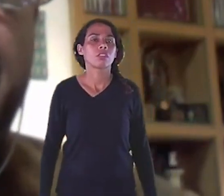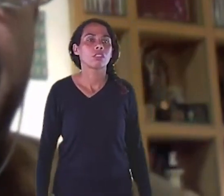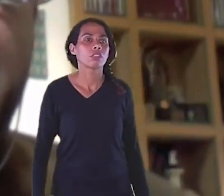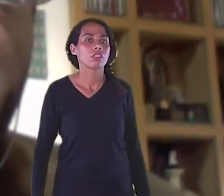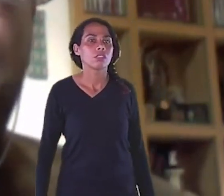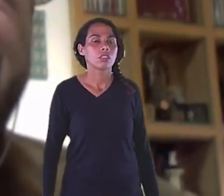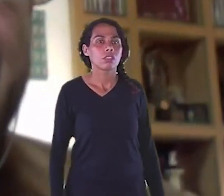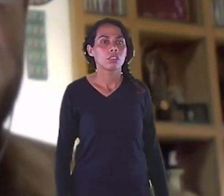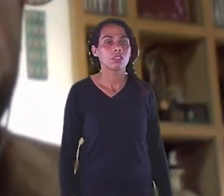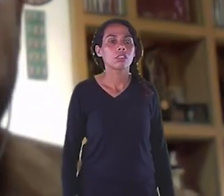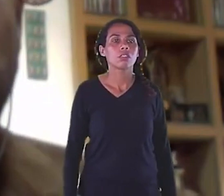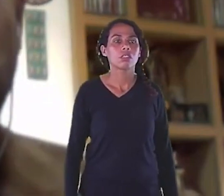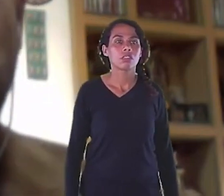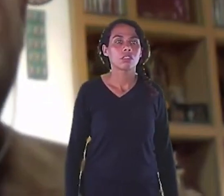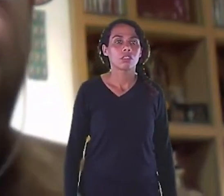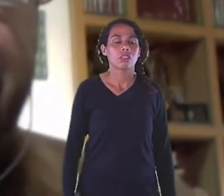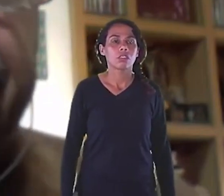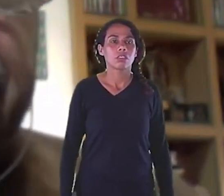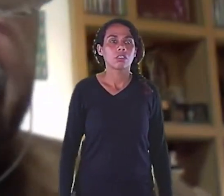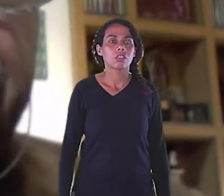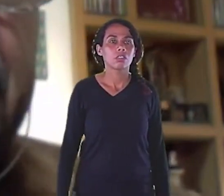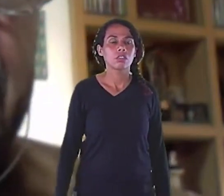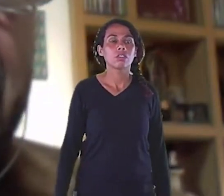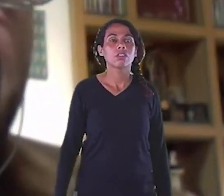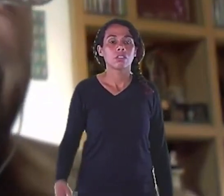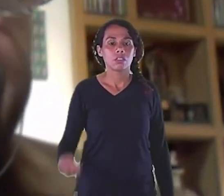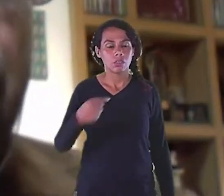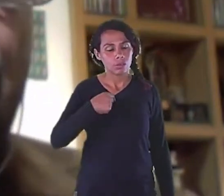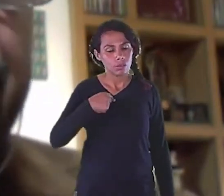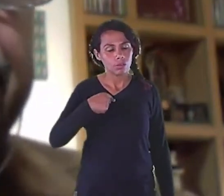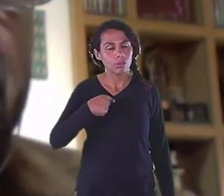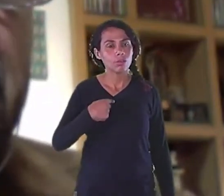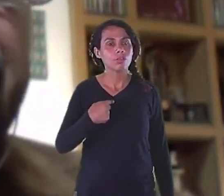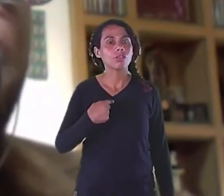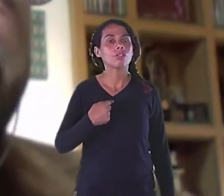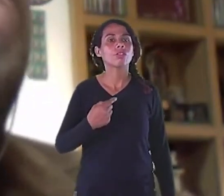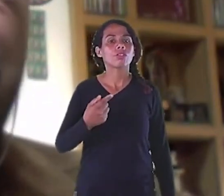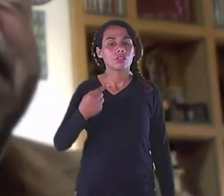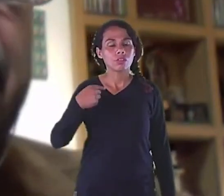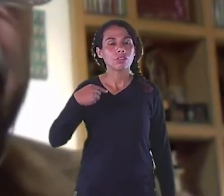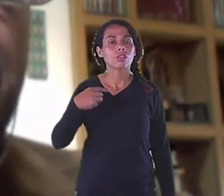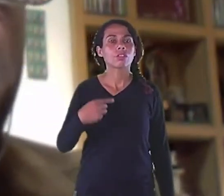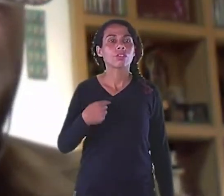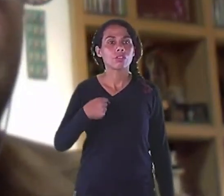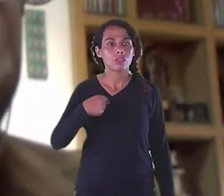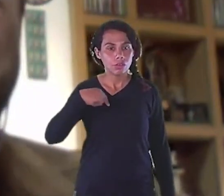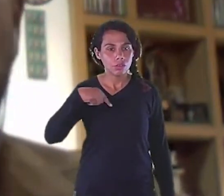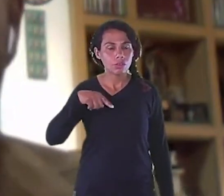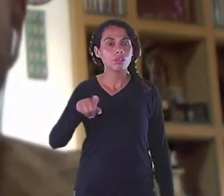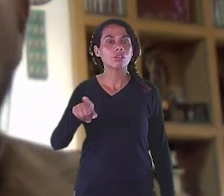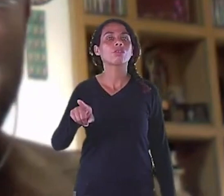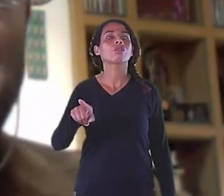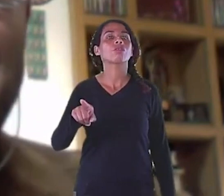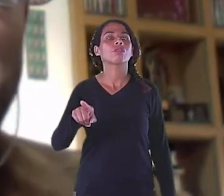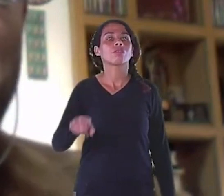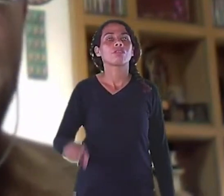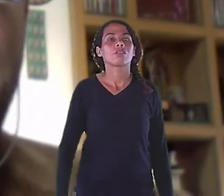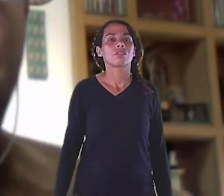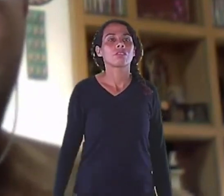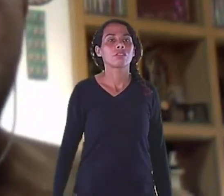Keynote speakers Convidados E eu fui Já era reitor Isso foi em 2011 Então no primeiro ano de mandato